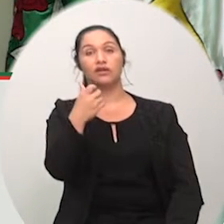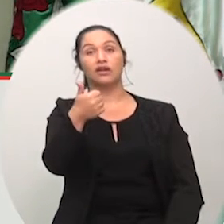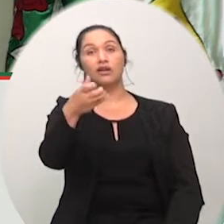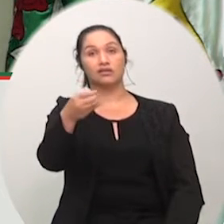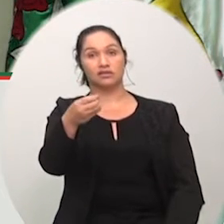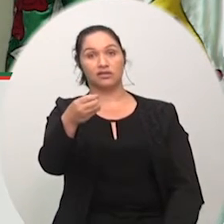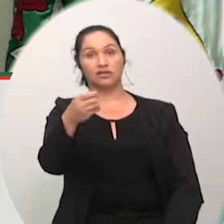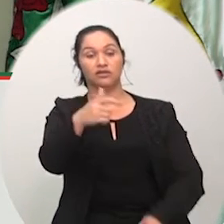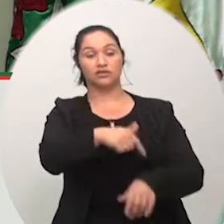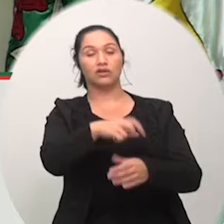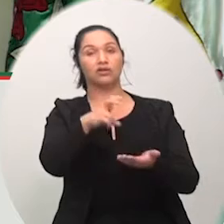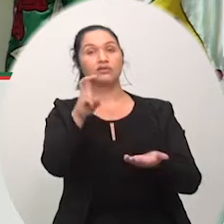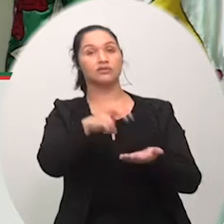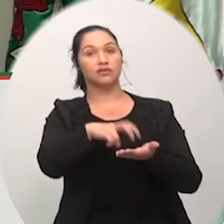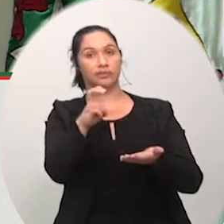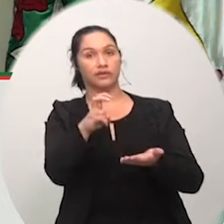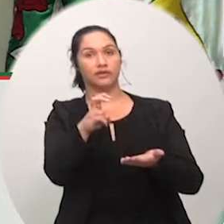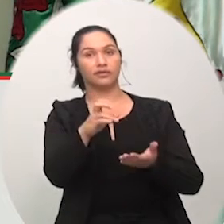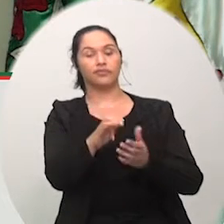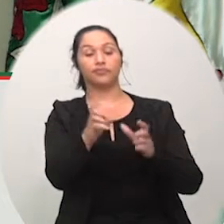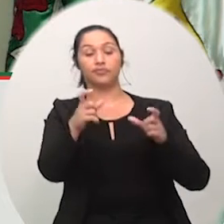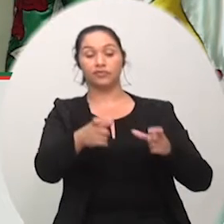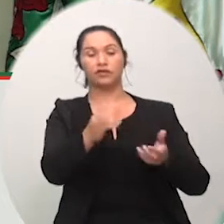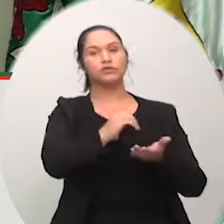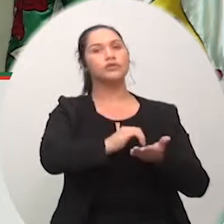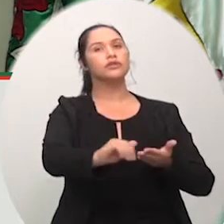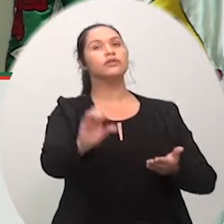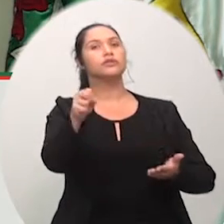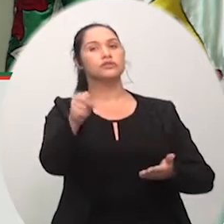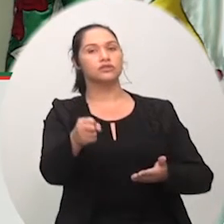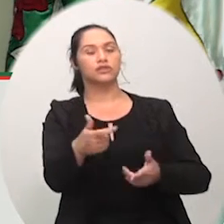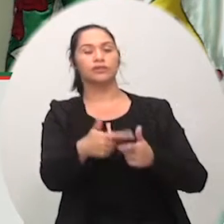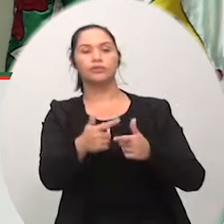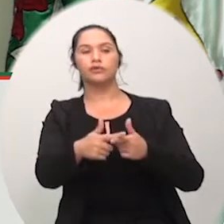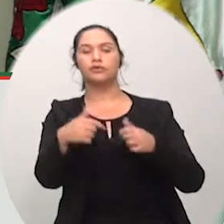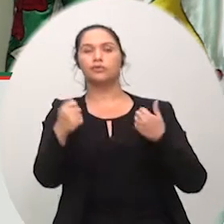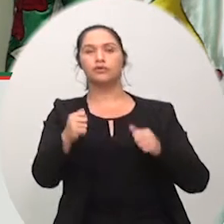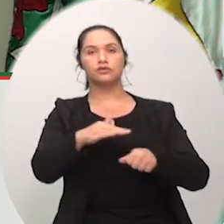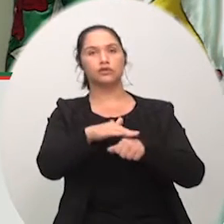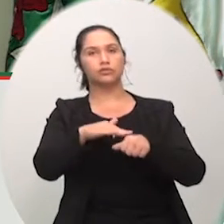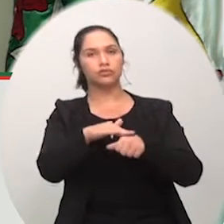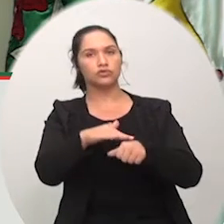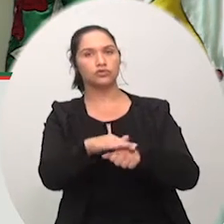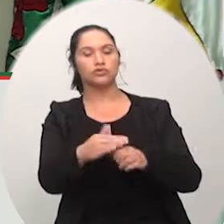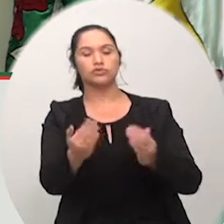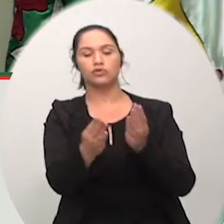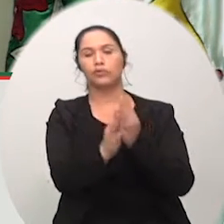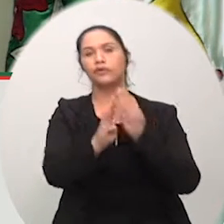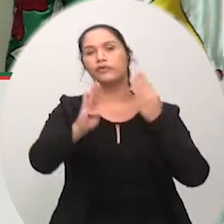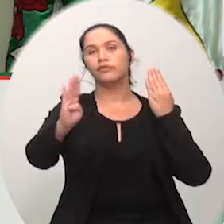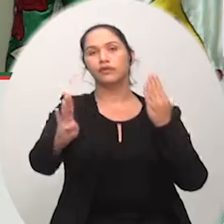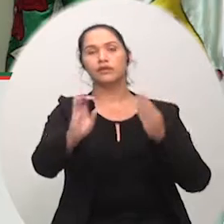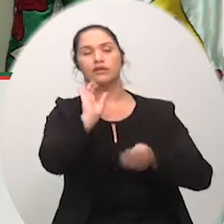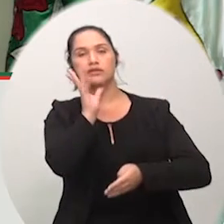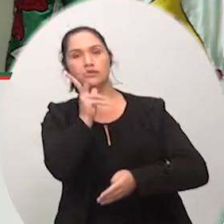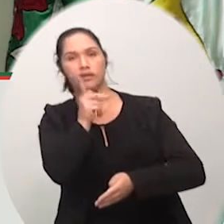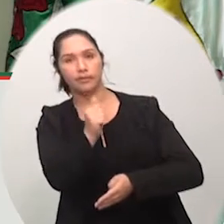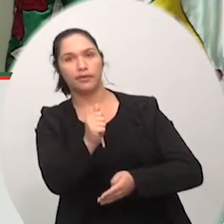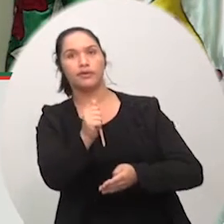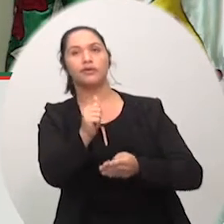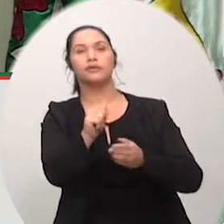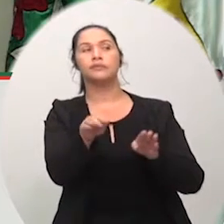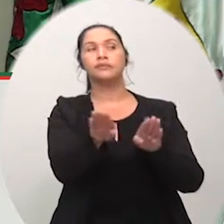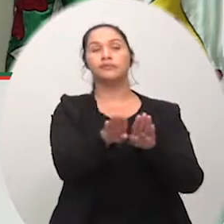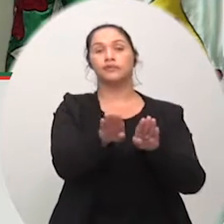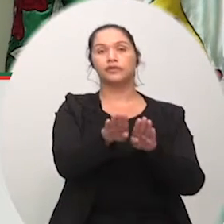da manhã na secretaria para tratar sobre as filas a forma que está sendo conduzida para a contratação